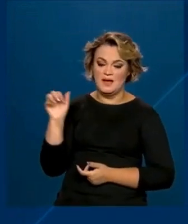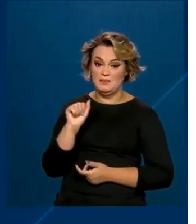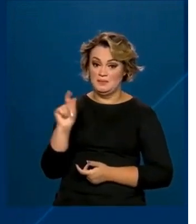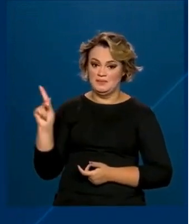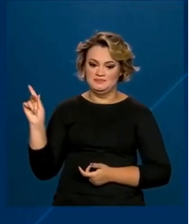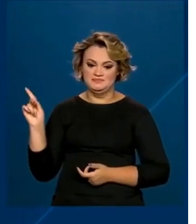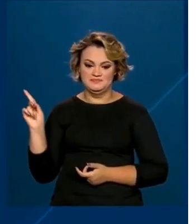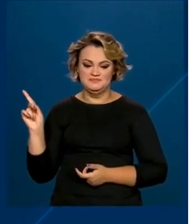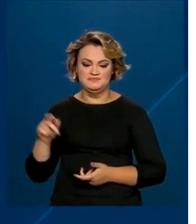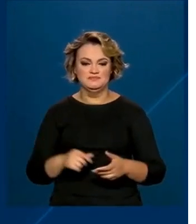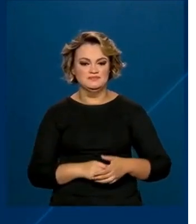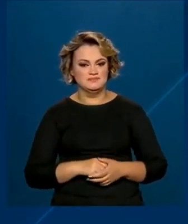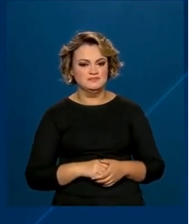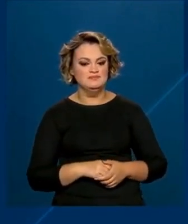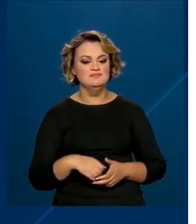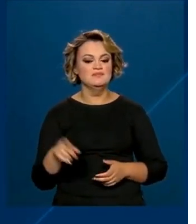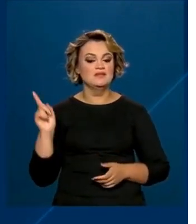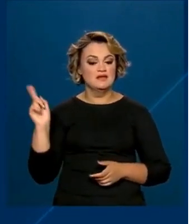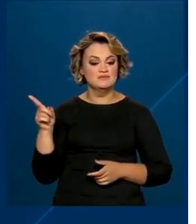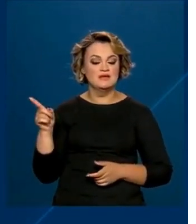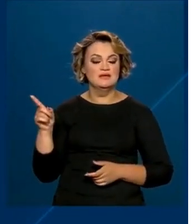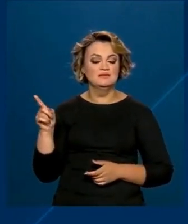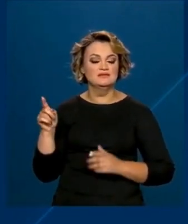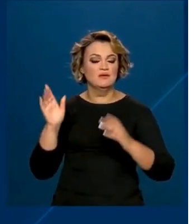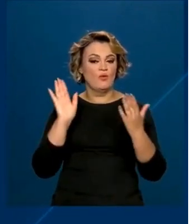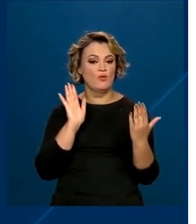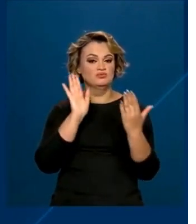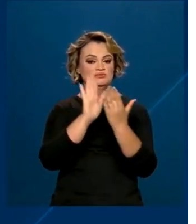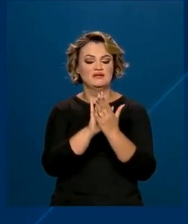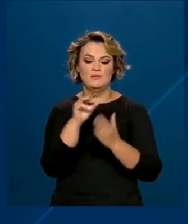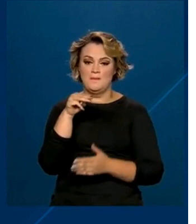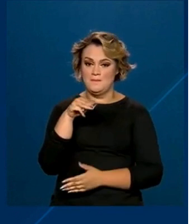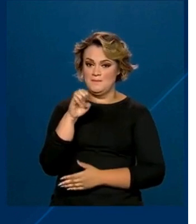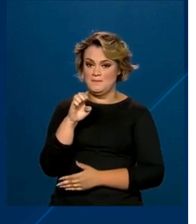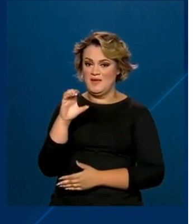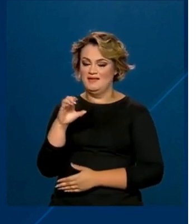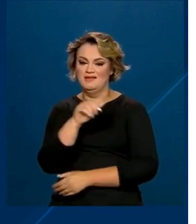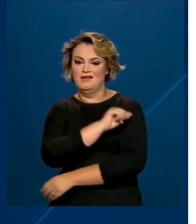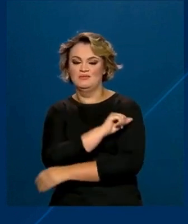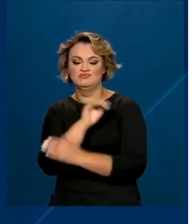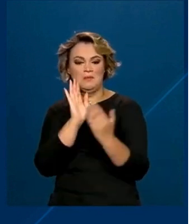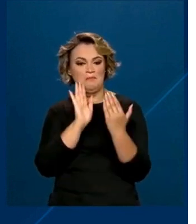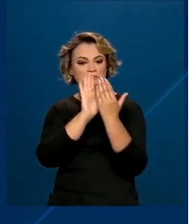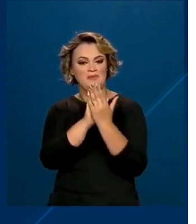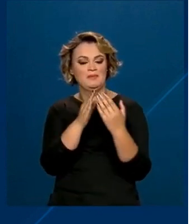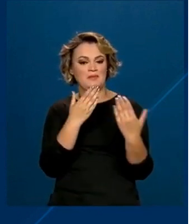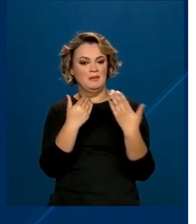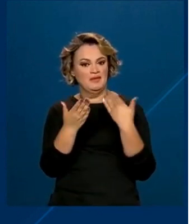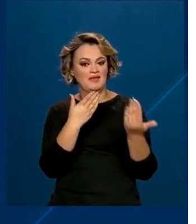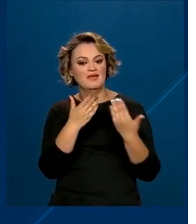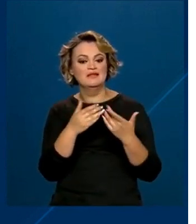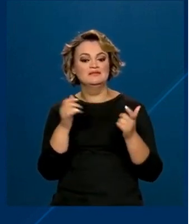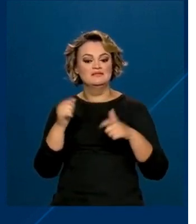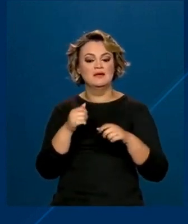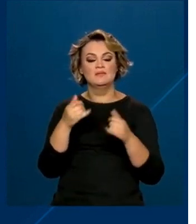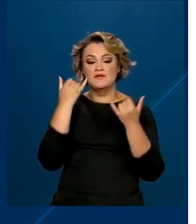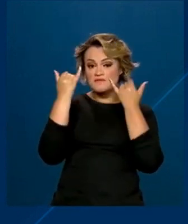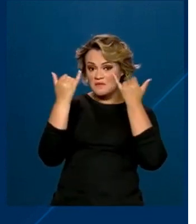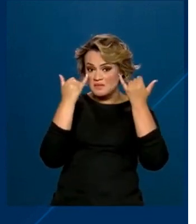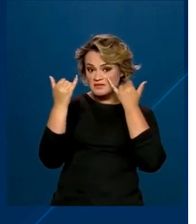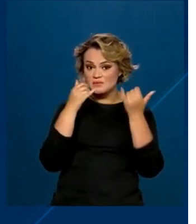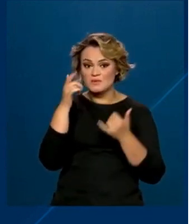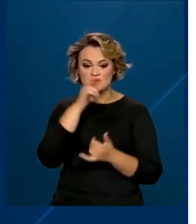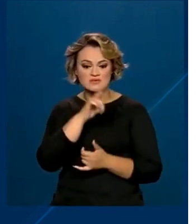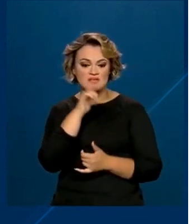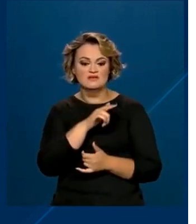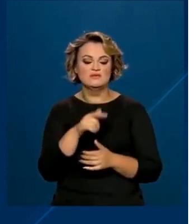Jornada do Estudante, que cria uma linha direta entre o MEC e o aluno. Lá, é possível ter acesso a mais informações